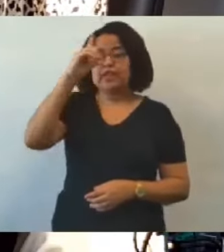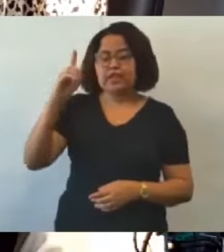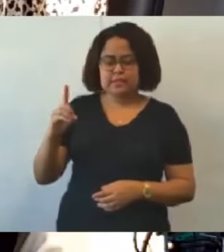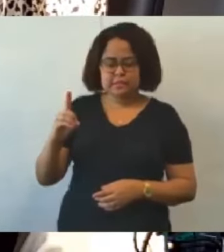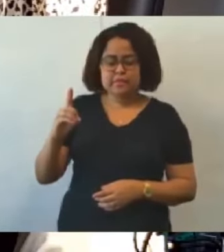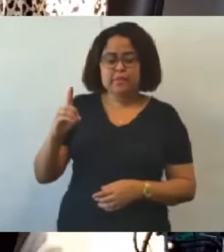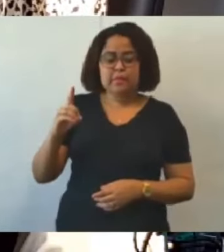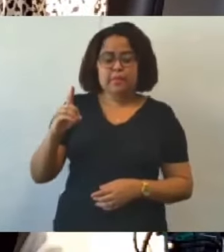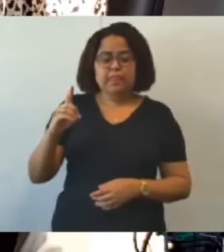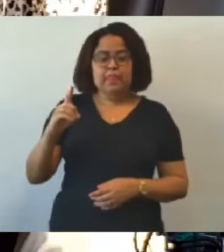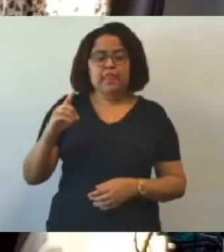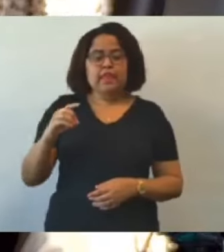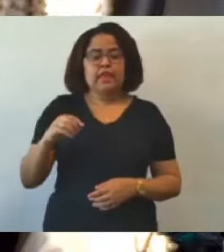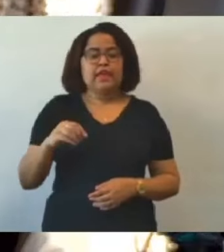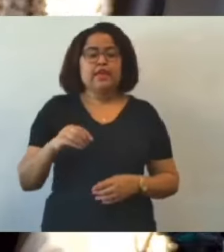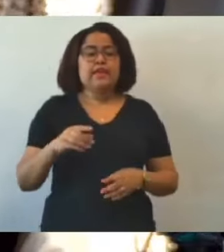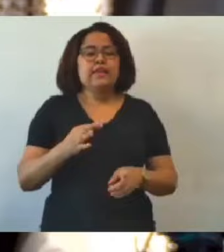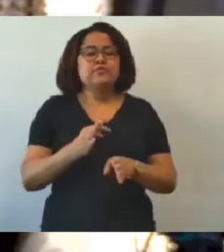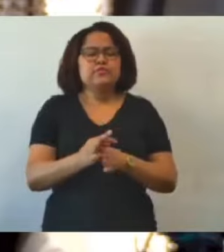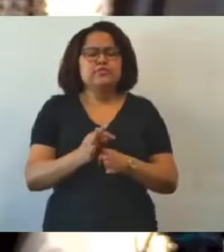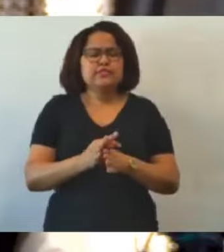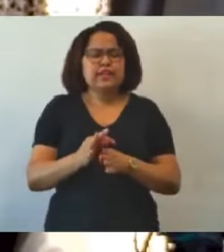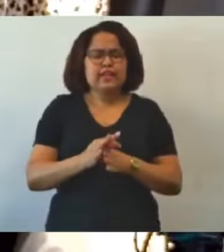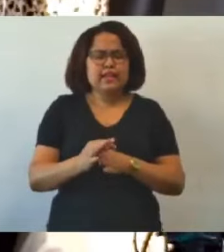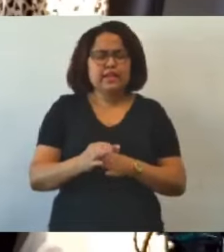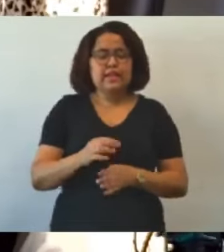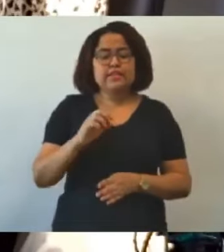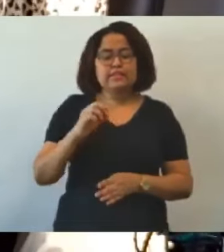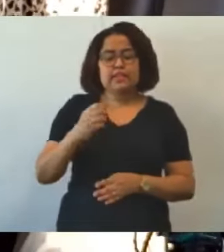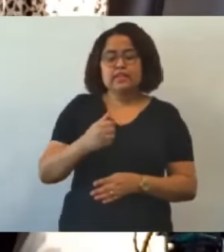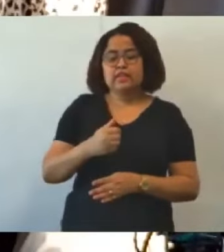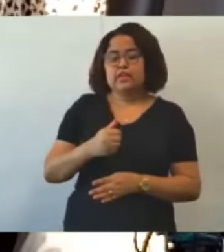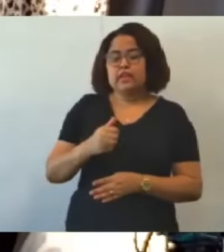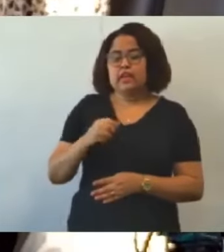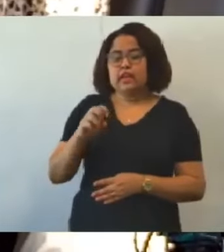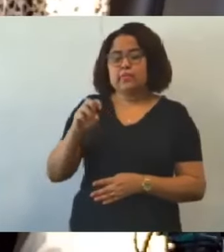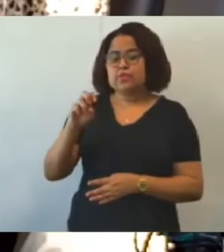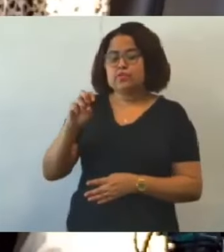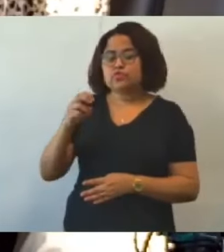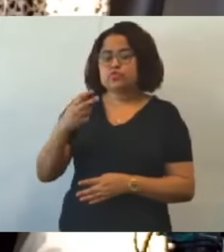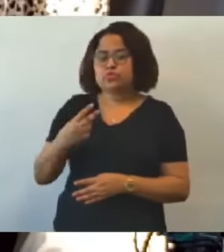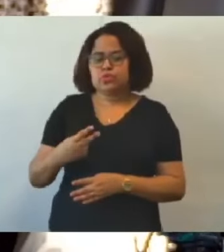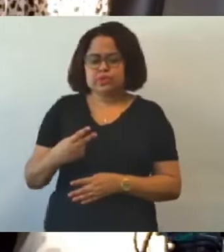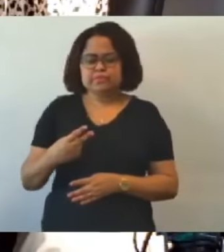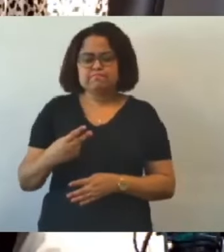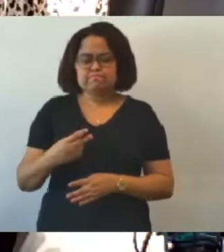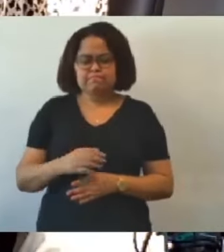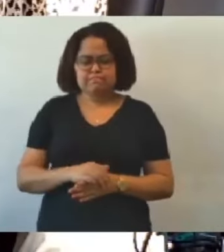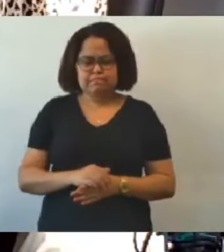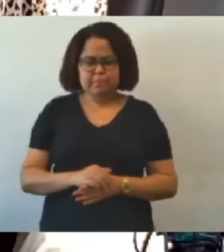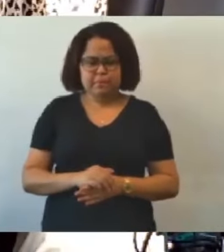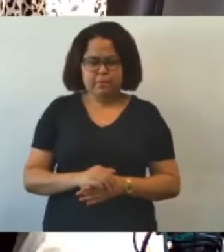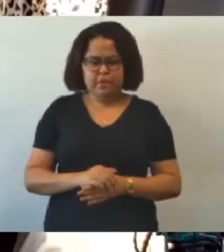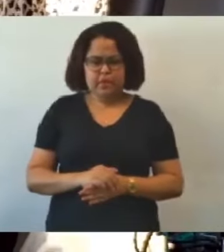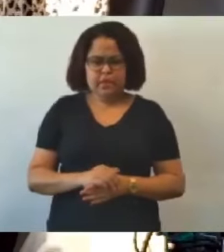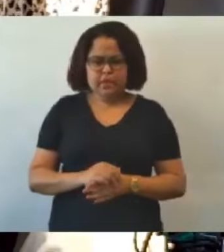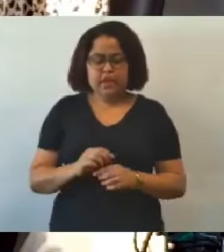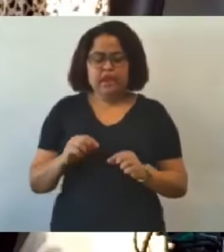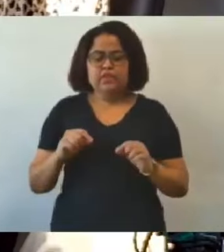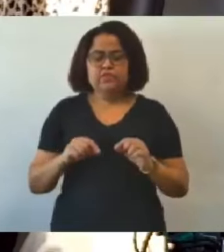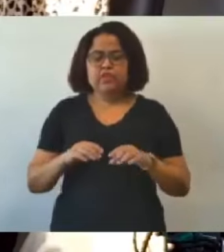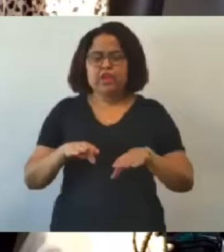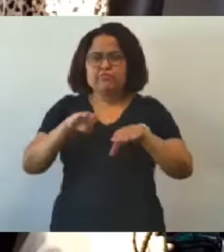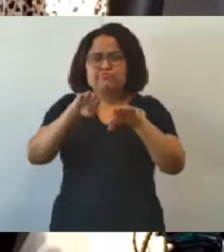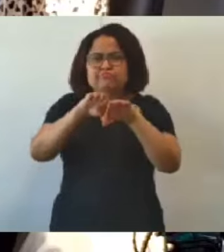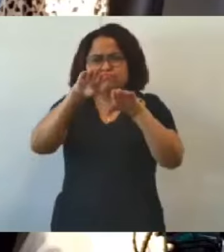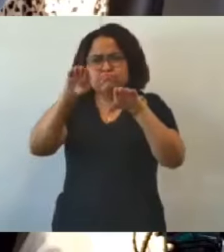apenas a 120. Os homens, cinco, e os servidores, 20. Então, a gente vê que é